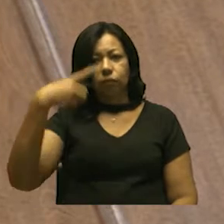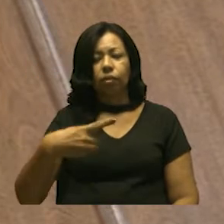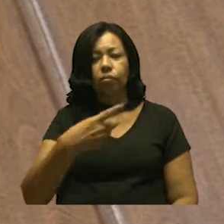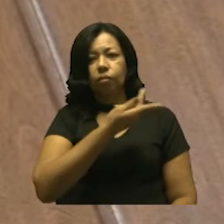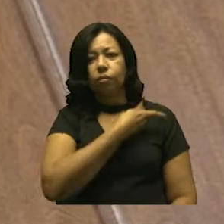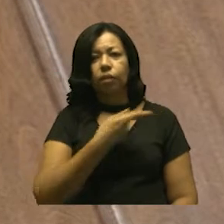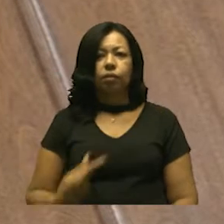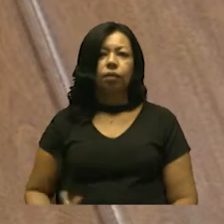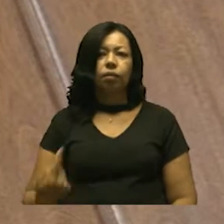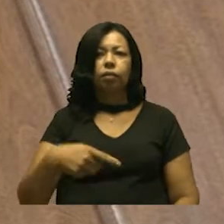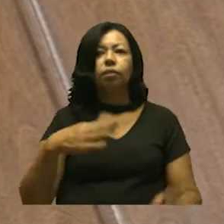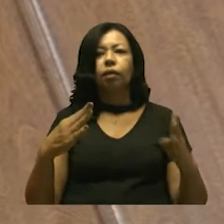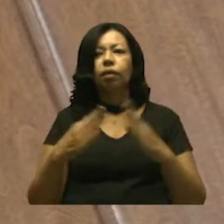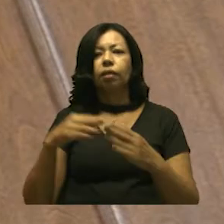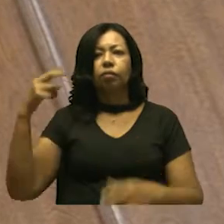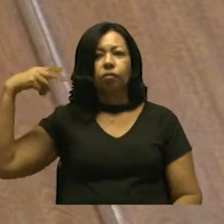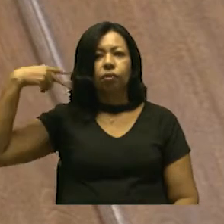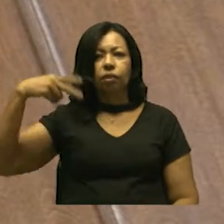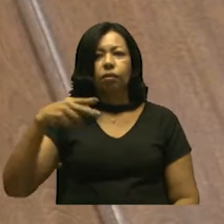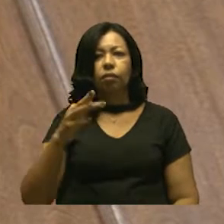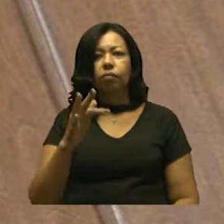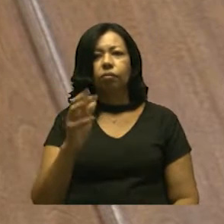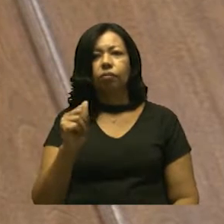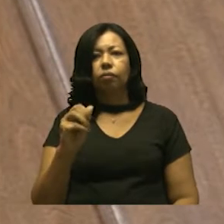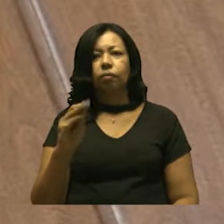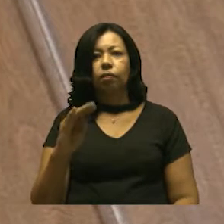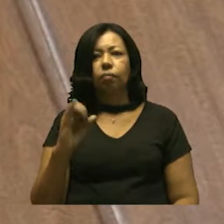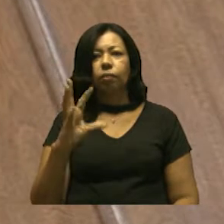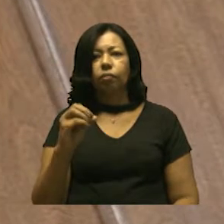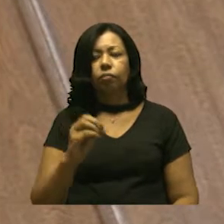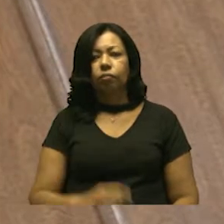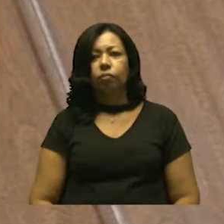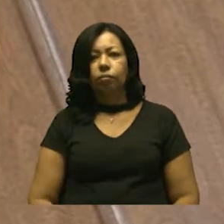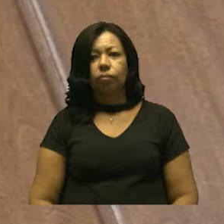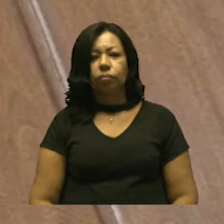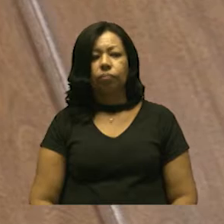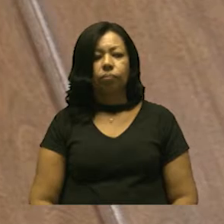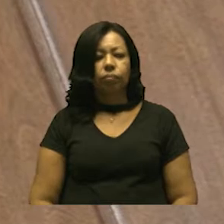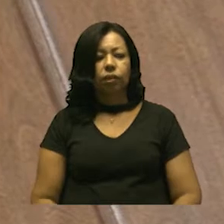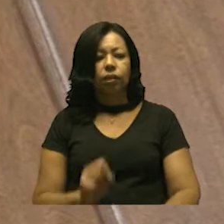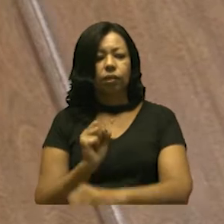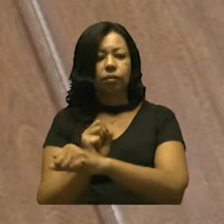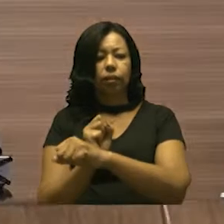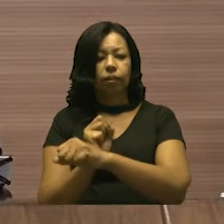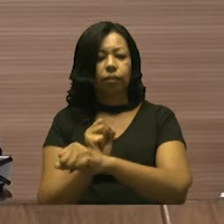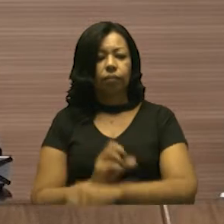presidente desta casa, o vereador Fábio Alves Moreira. Roxinho, aguardem!